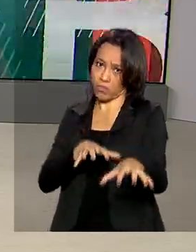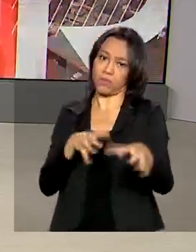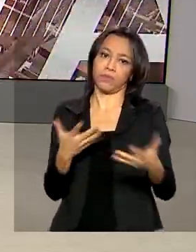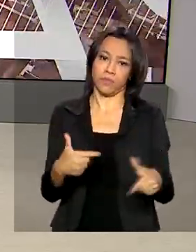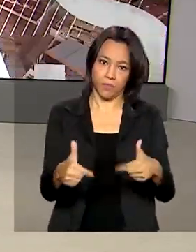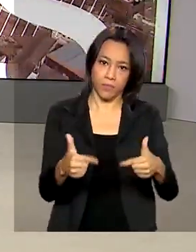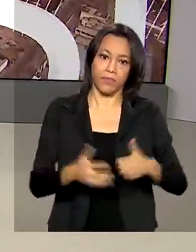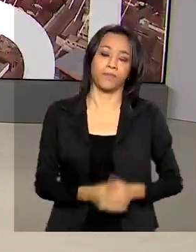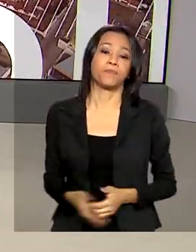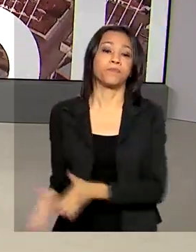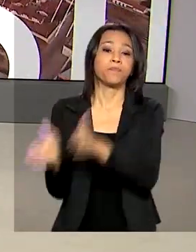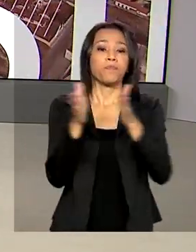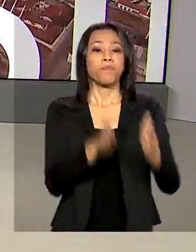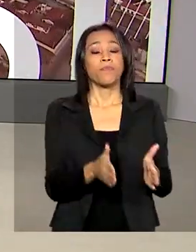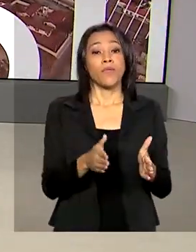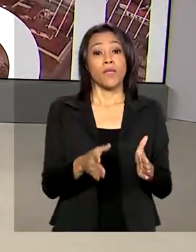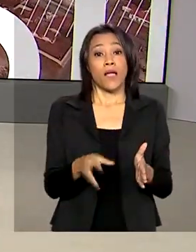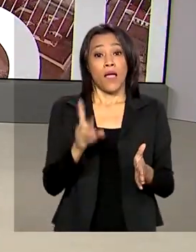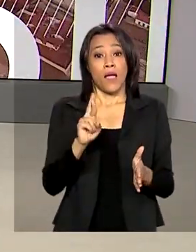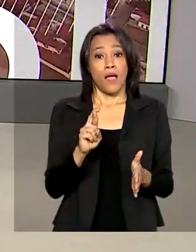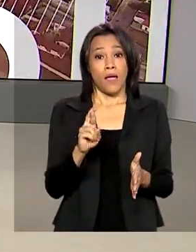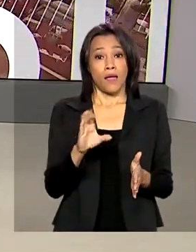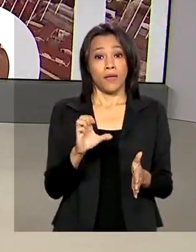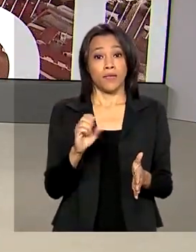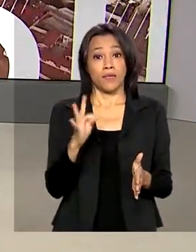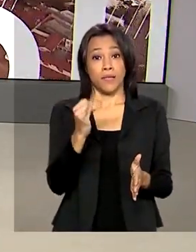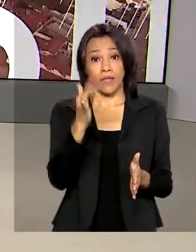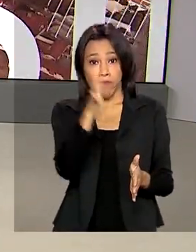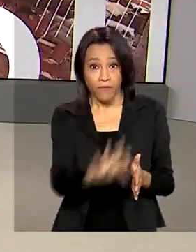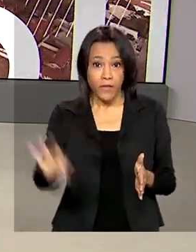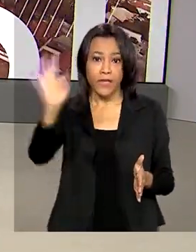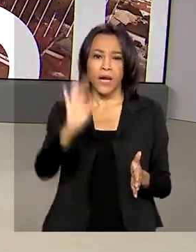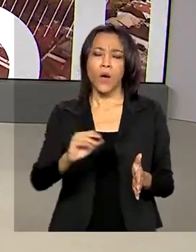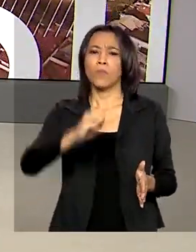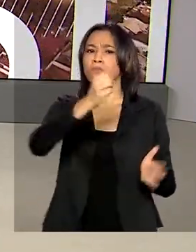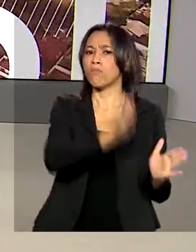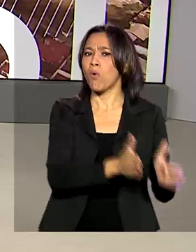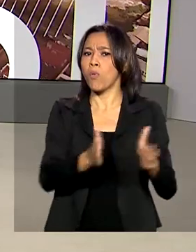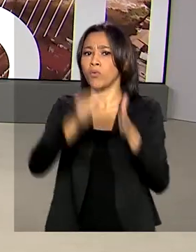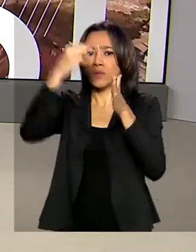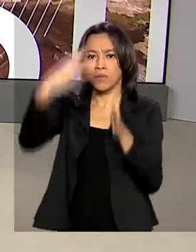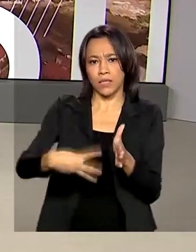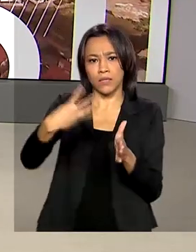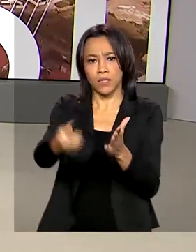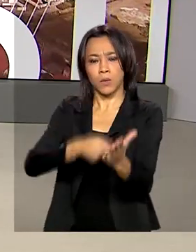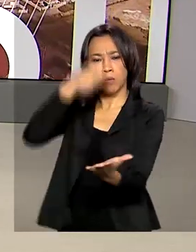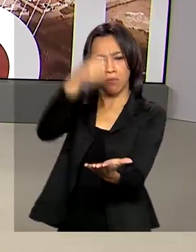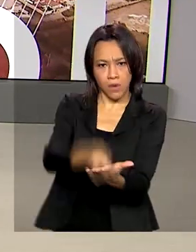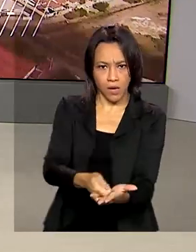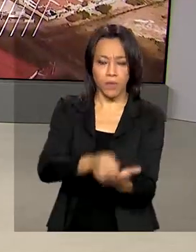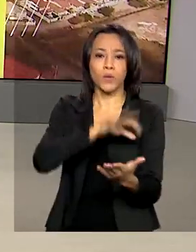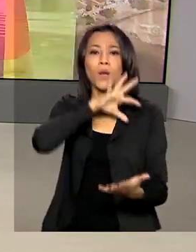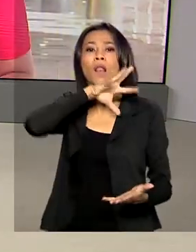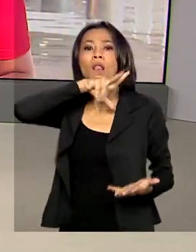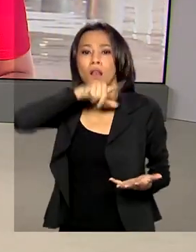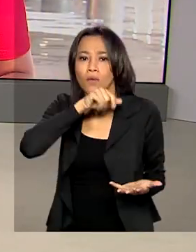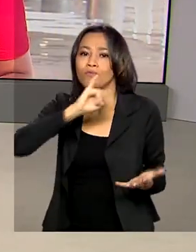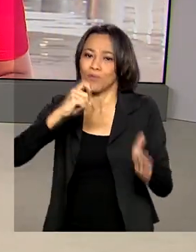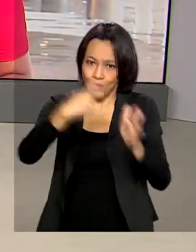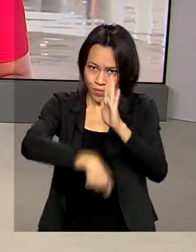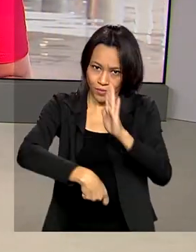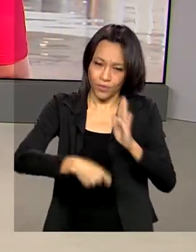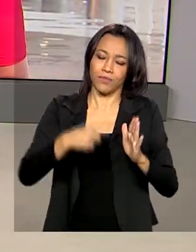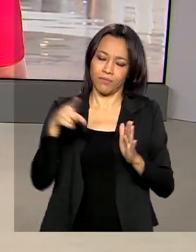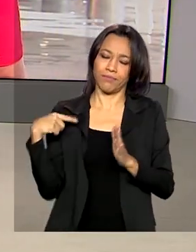A Receita Federal paga hoje o terceiro lote de restituição do imposto de renda. A repórter Luciana Colares de Holanda traz ao vivo as